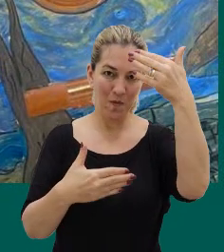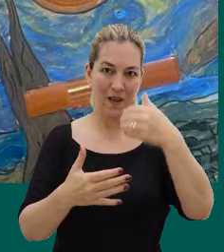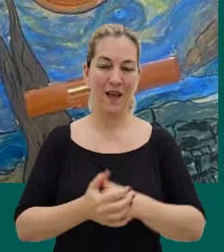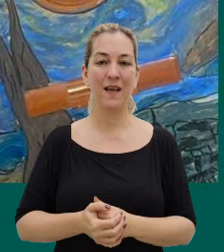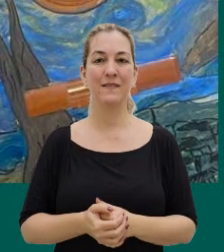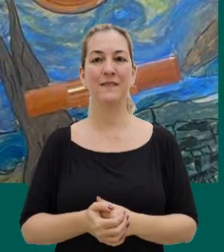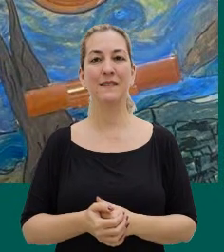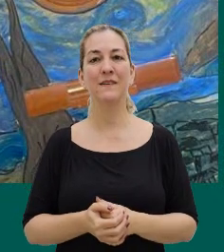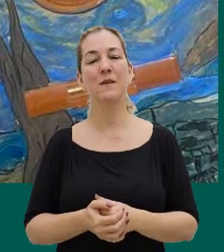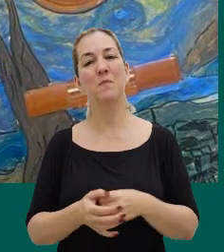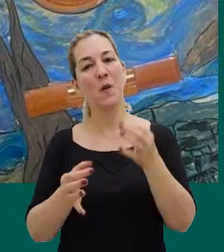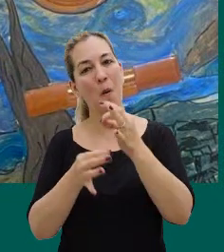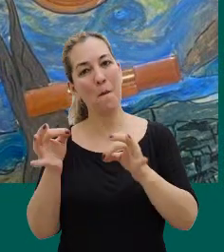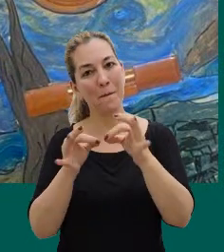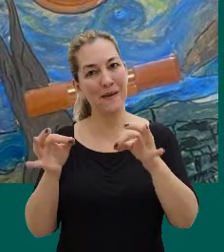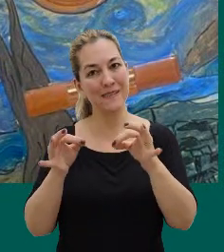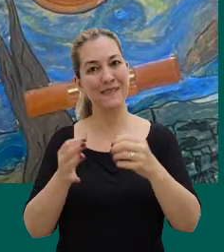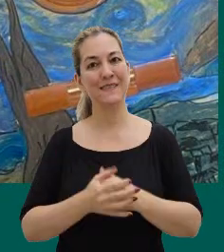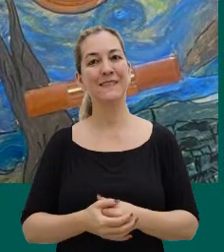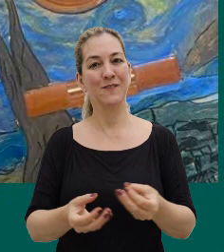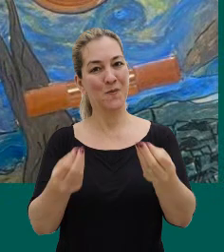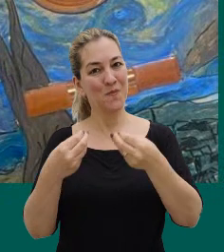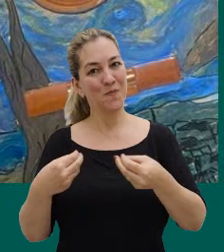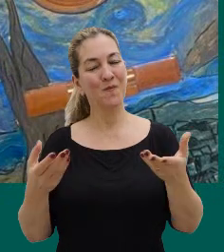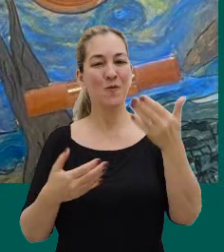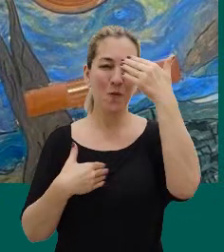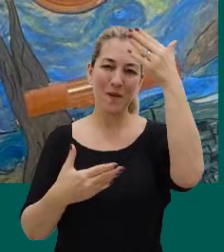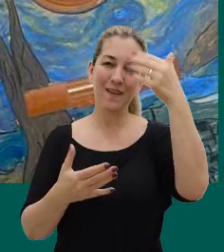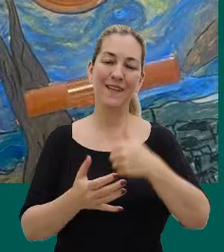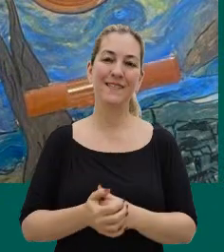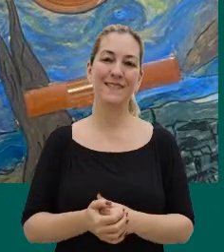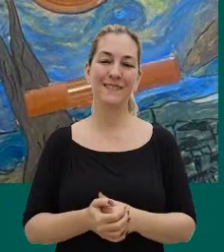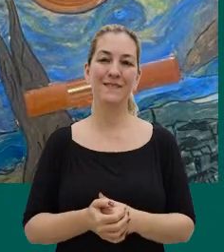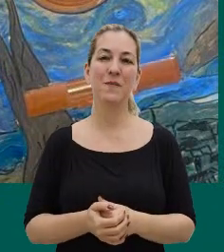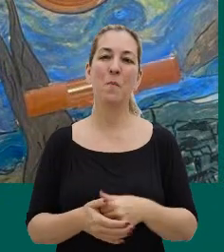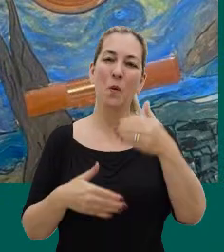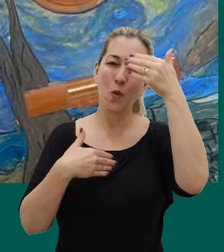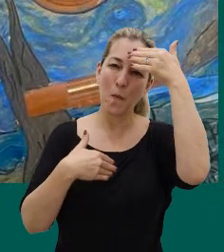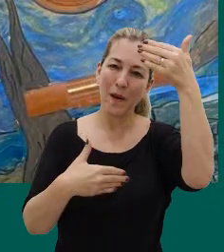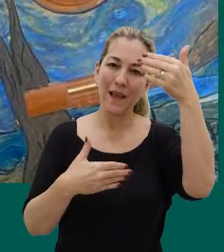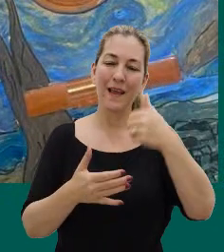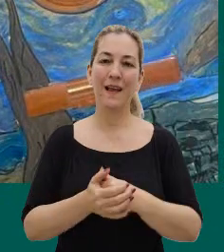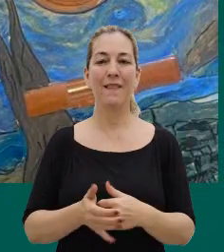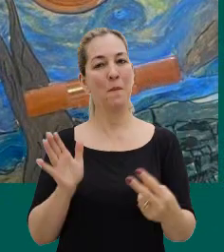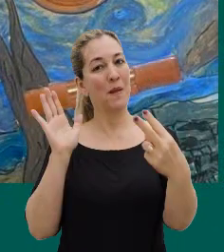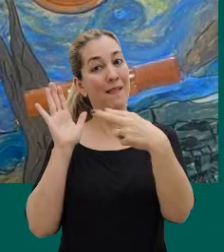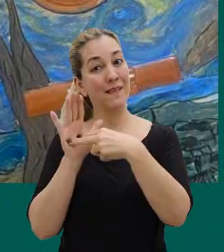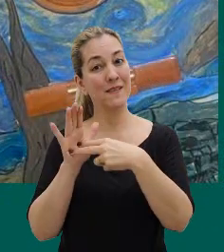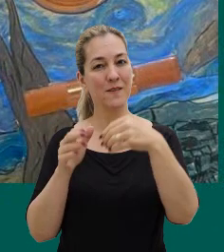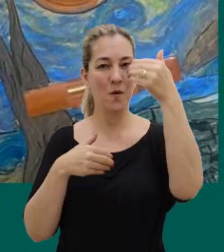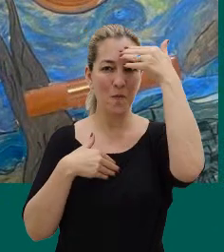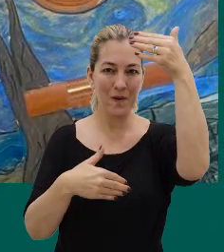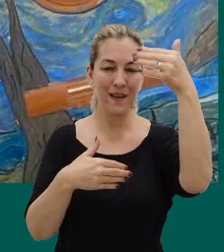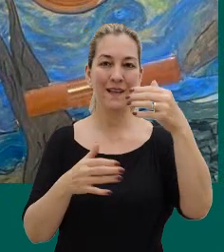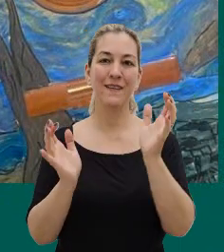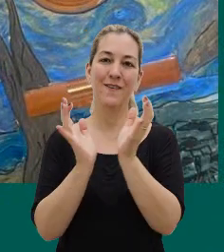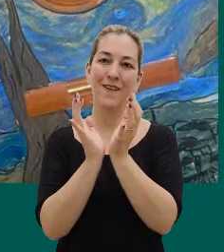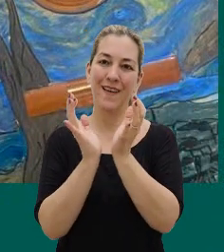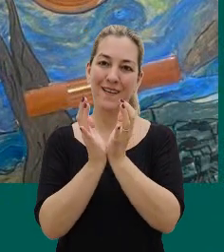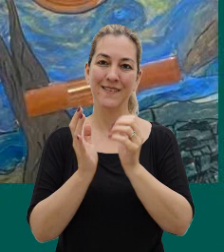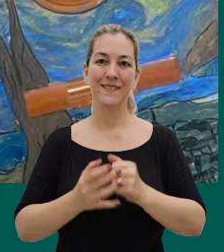pelo presente, e é isso, pessoal, muito obrigada pela atenção, obrigada, colegas.